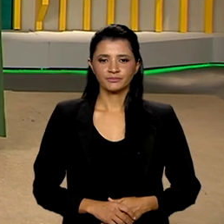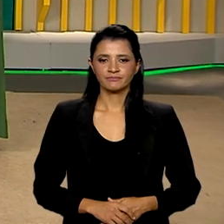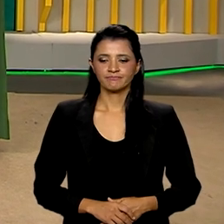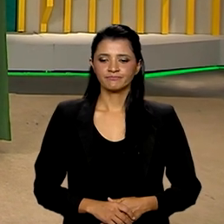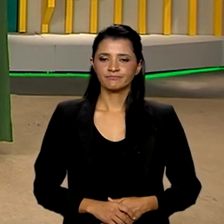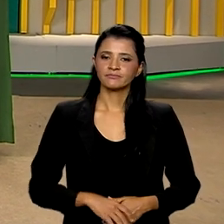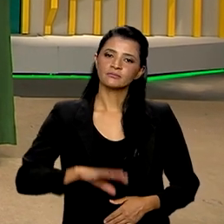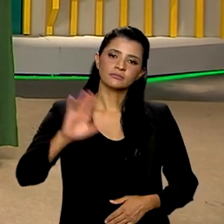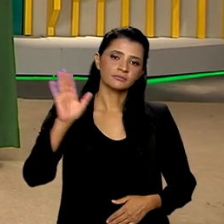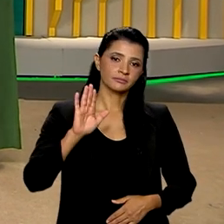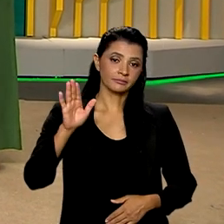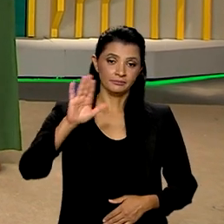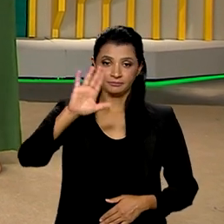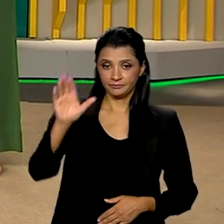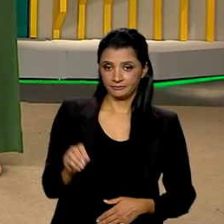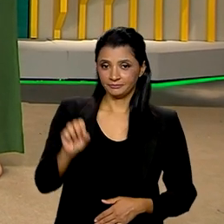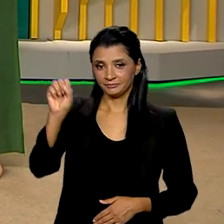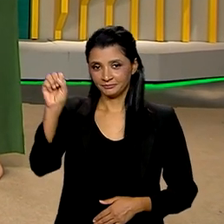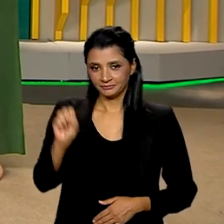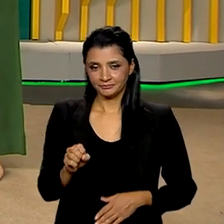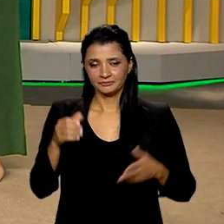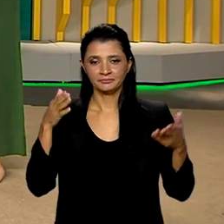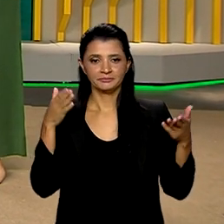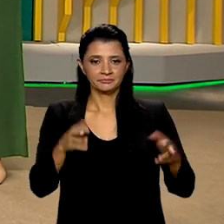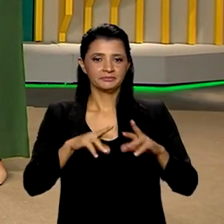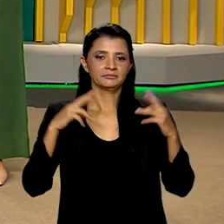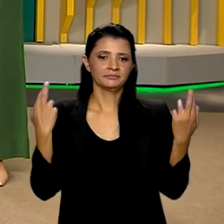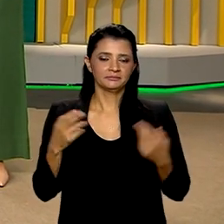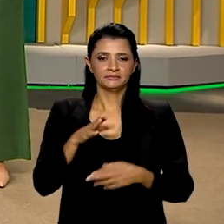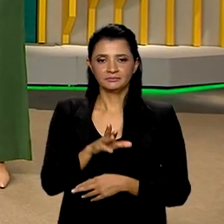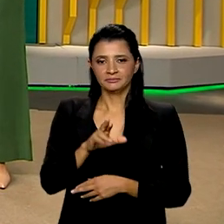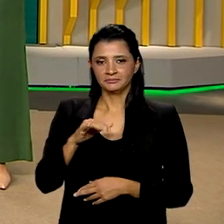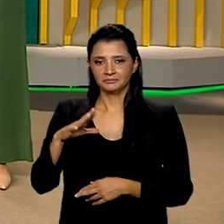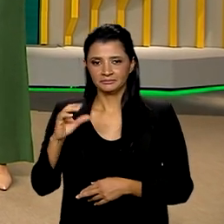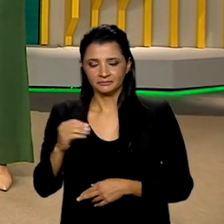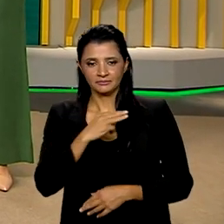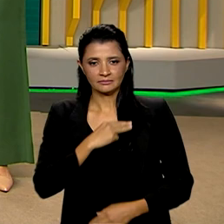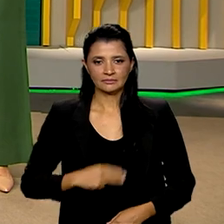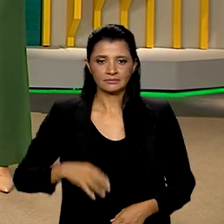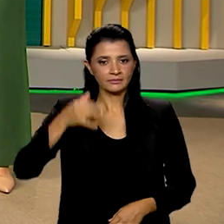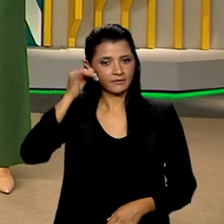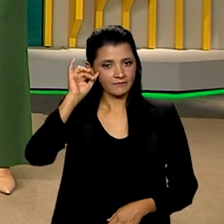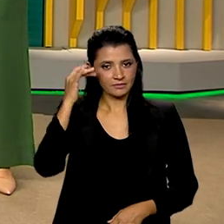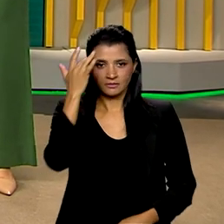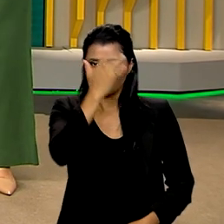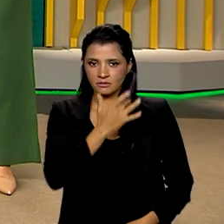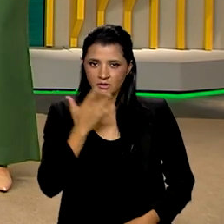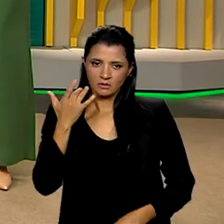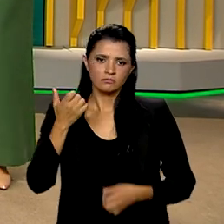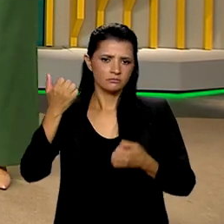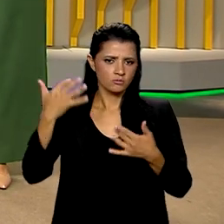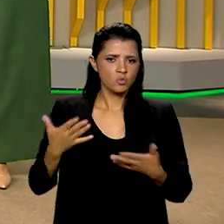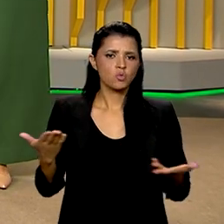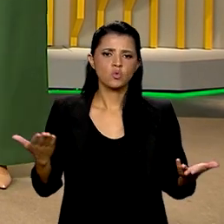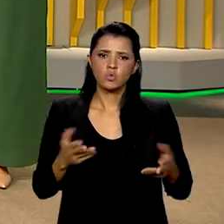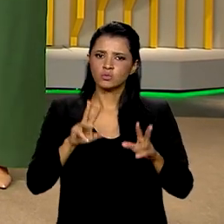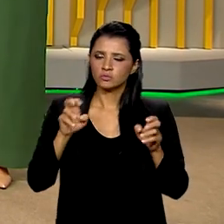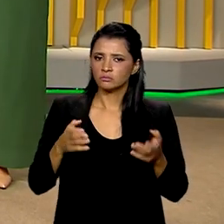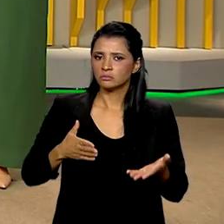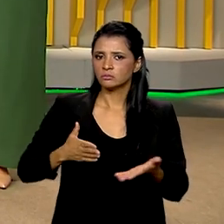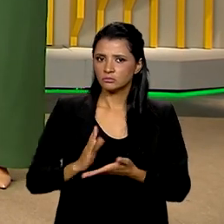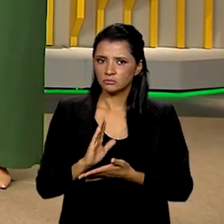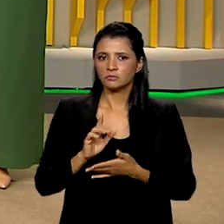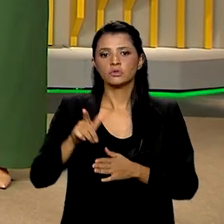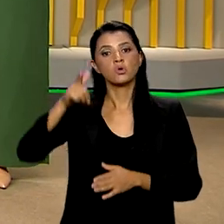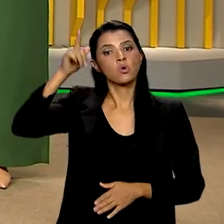Na África do Sul, onde participa da reunião do BRICS, o ministro da Fazenda, Fernando Haddad, falou hoje sobre a aprovação,